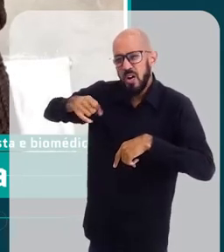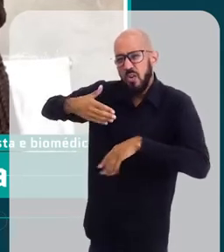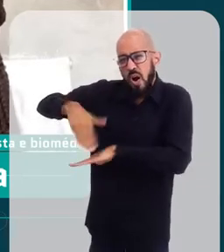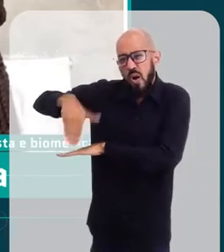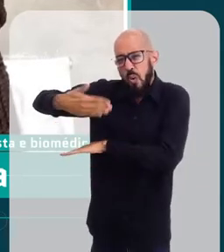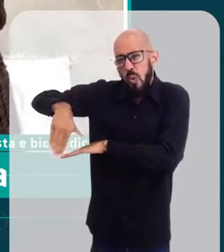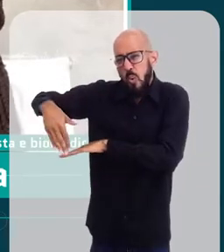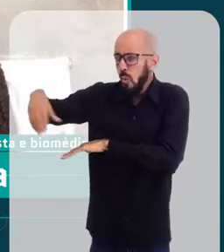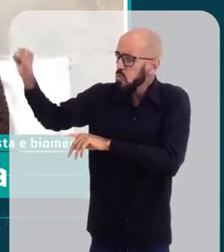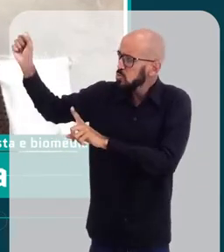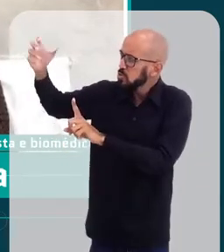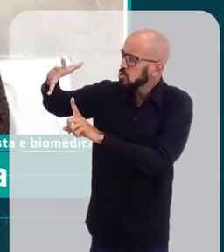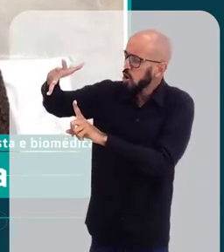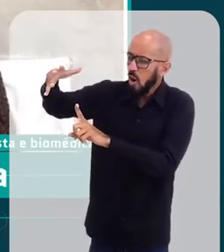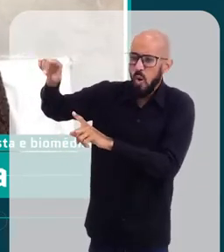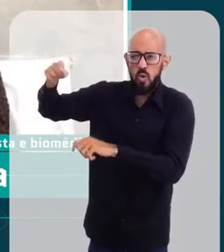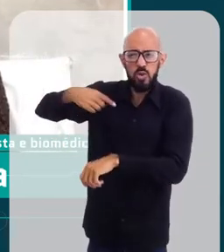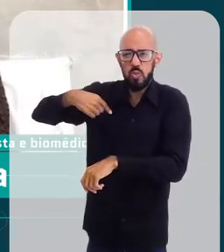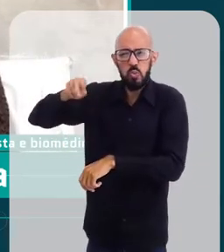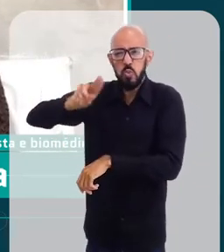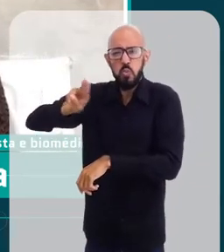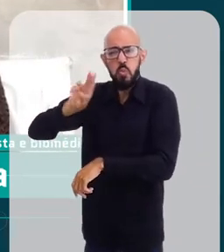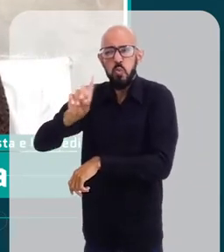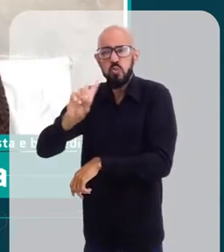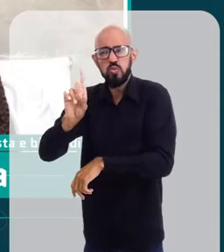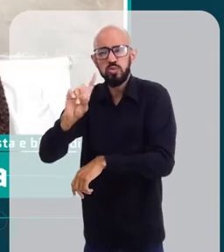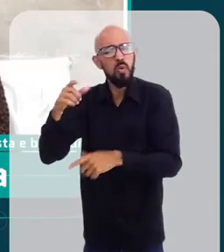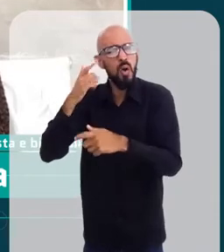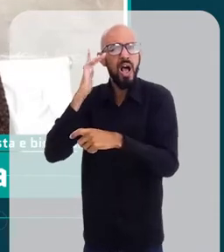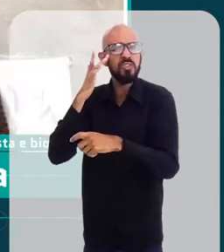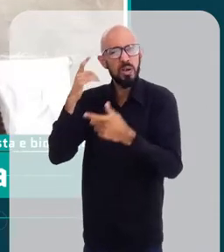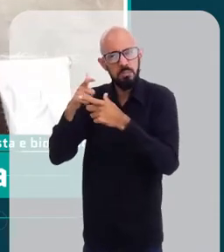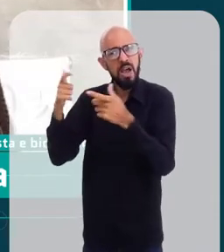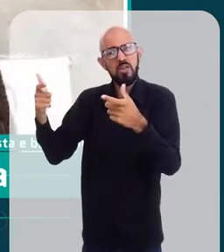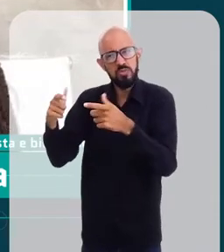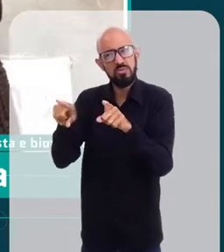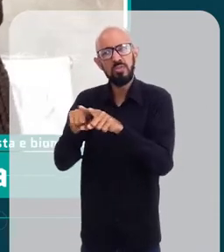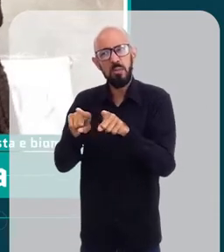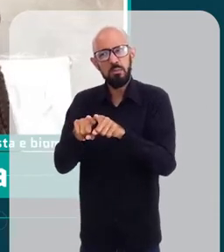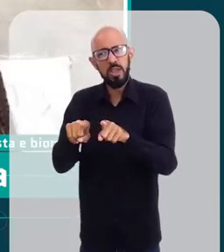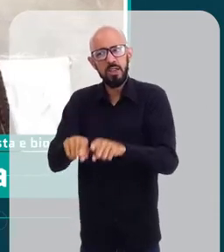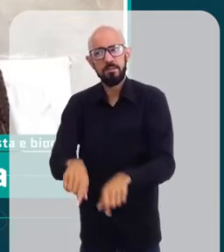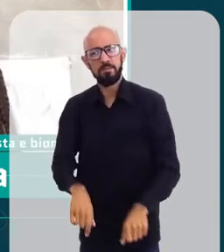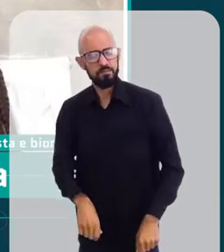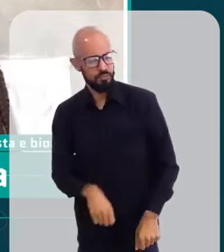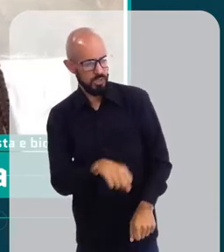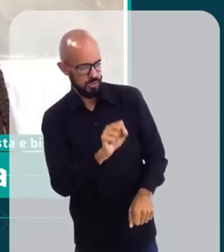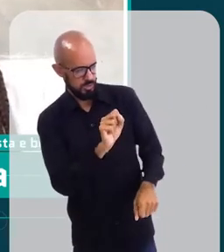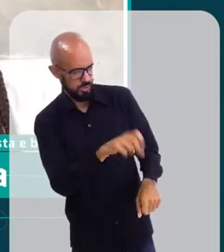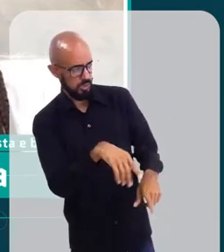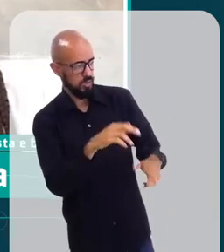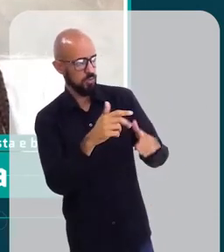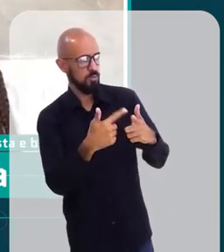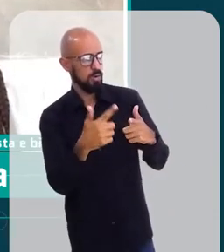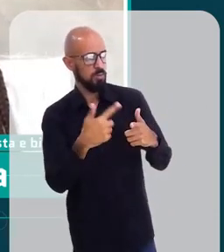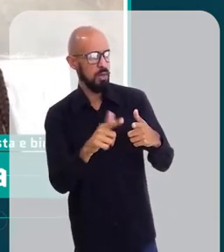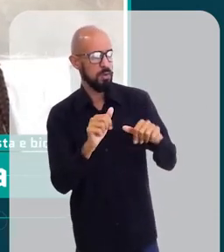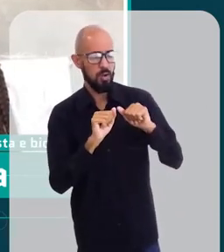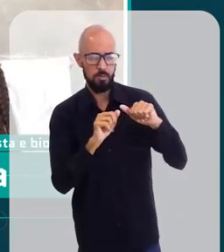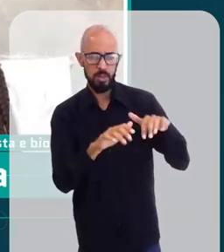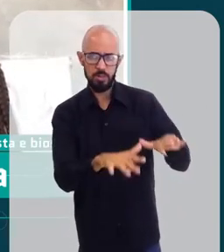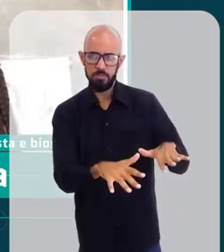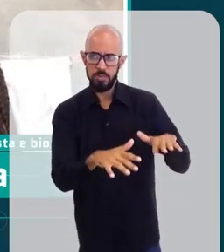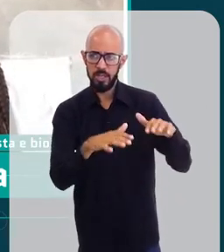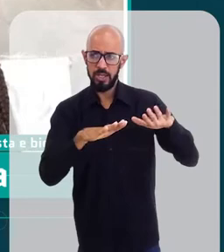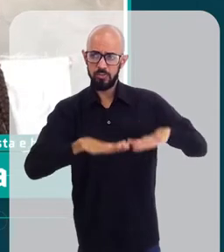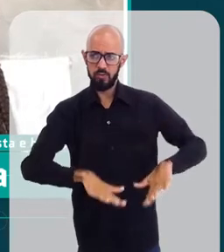sol. É, eu acho que a maioria das pessoas devem fazer isso, né? Com certeza. E com a questão da pandemia, que as pessoas